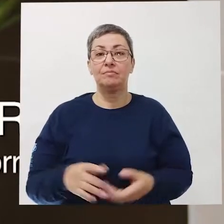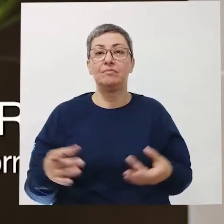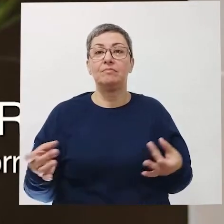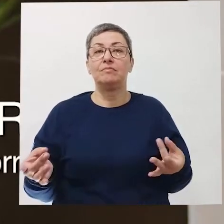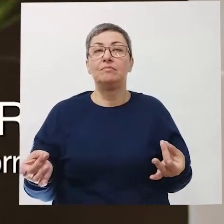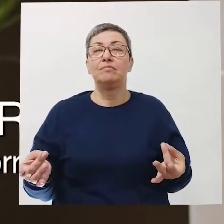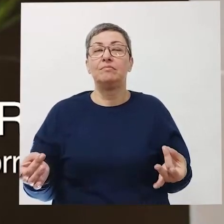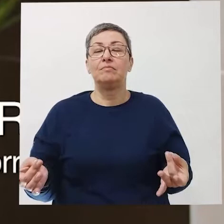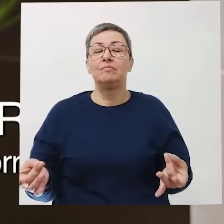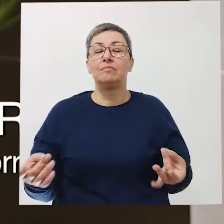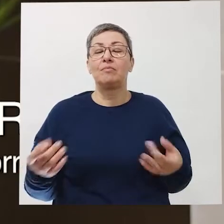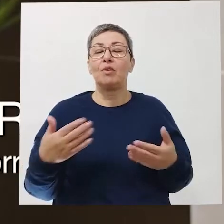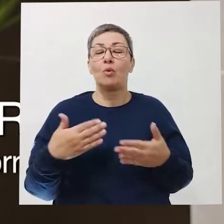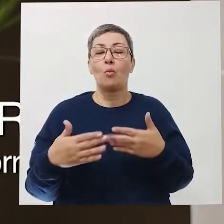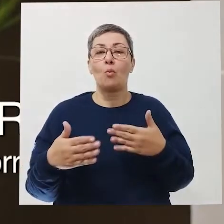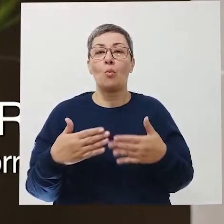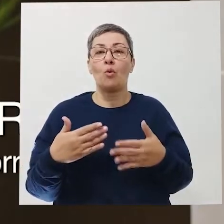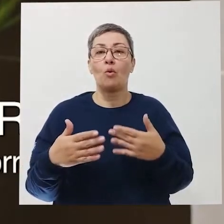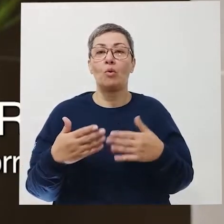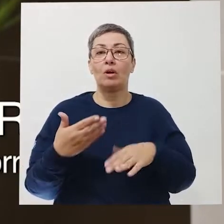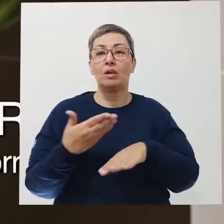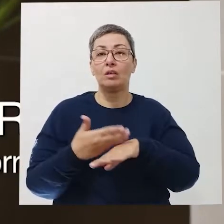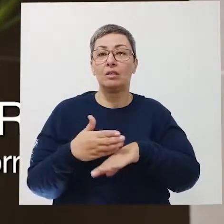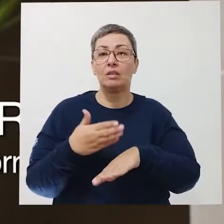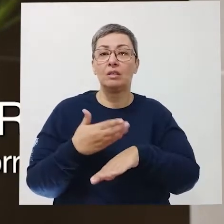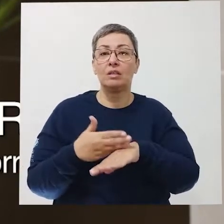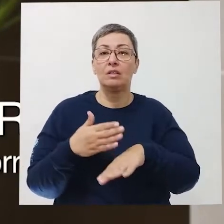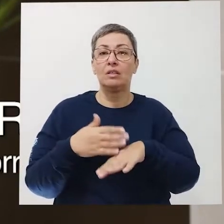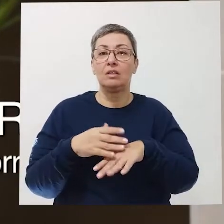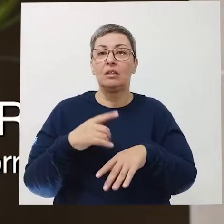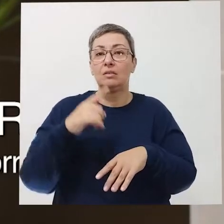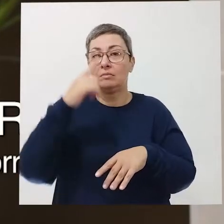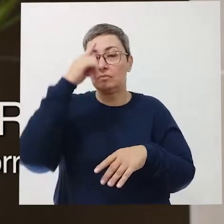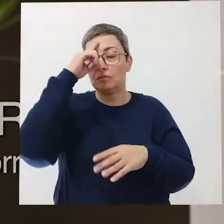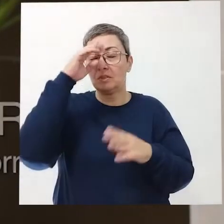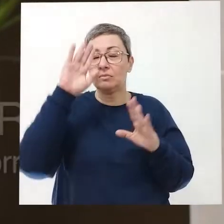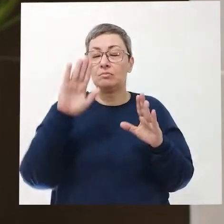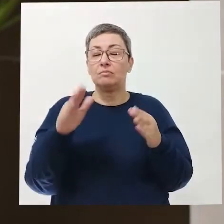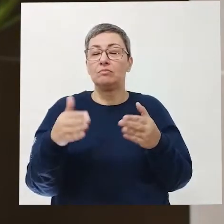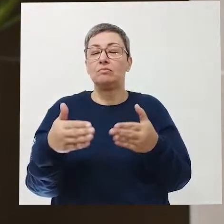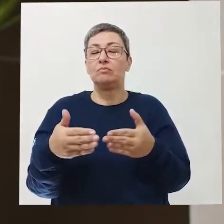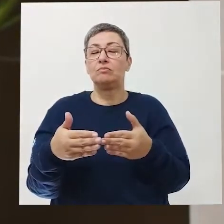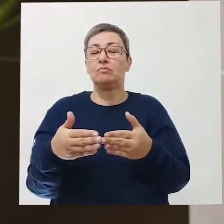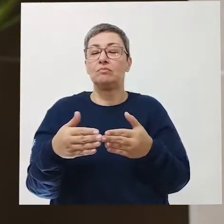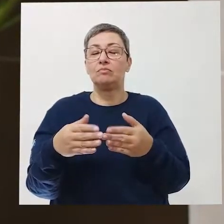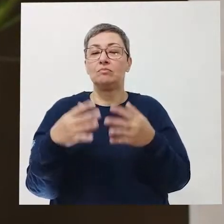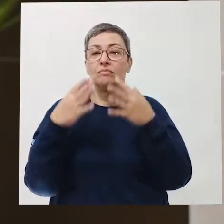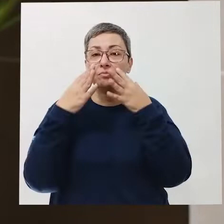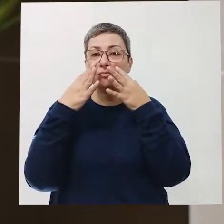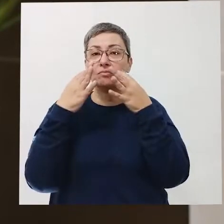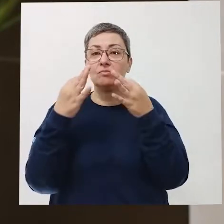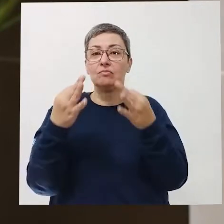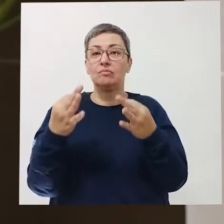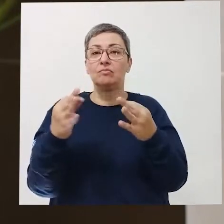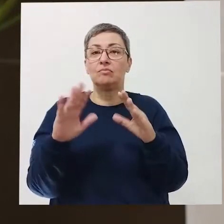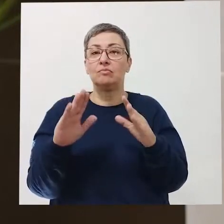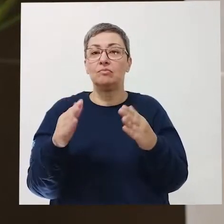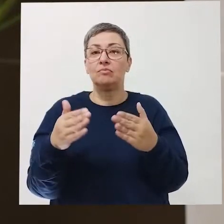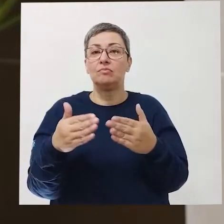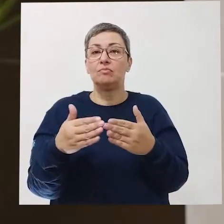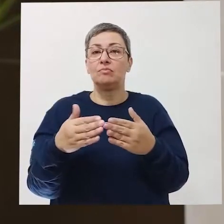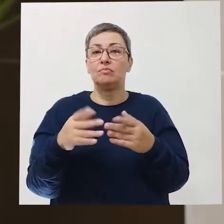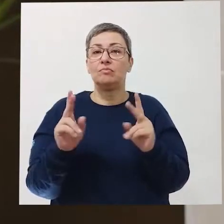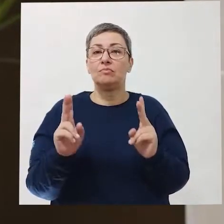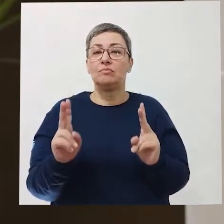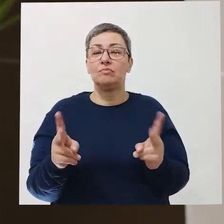Meditação é qualquer exercício que te aumente a concentração, a atenção e concentração. Então,